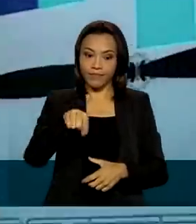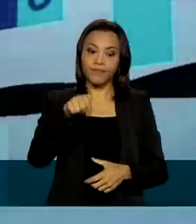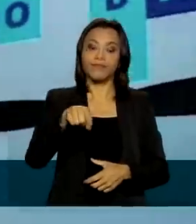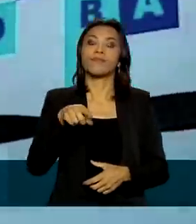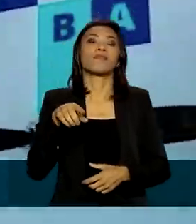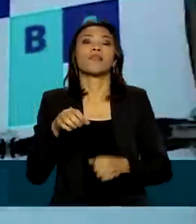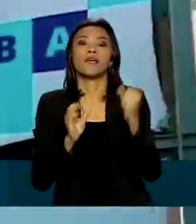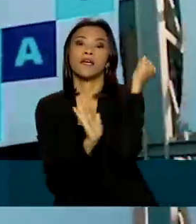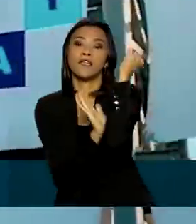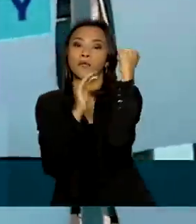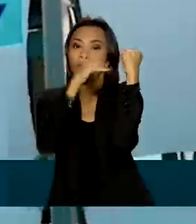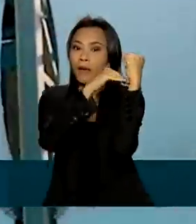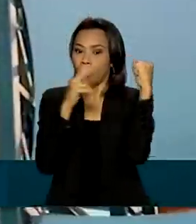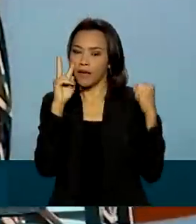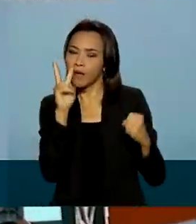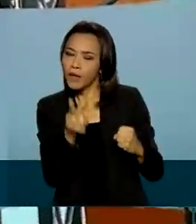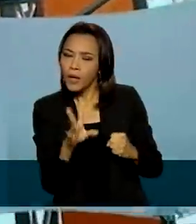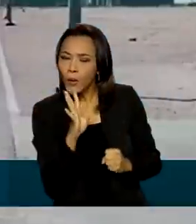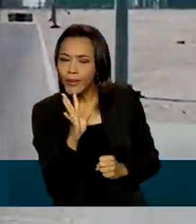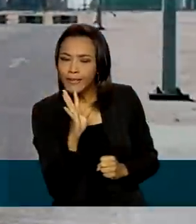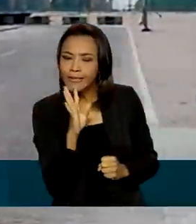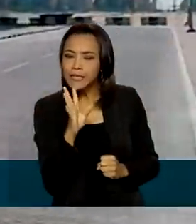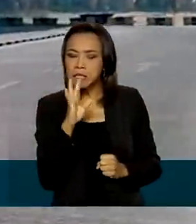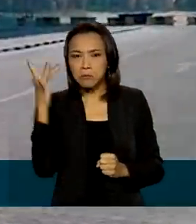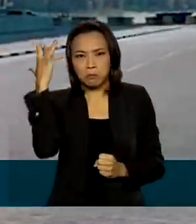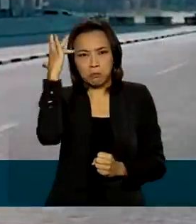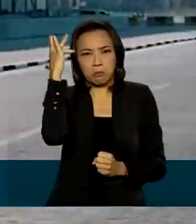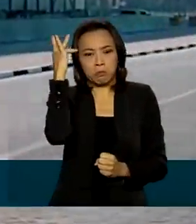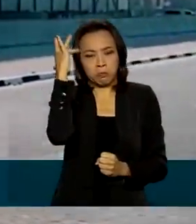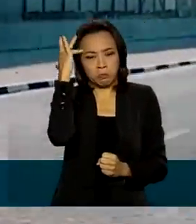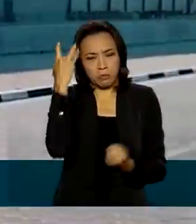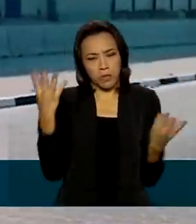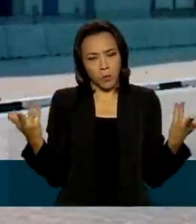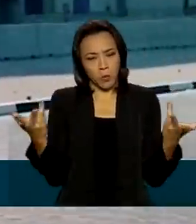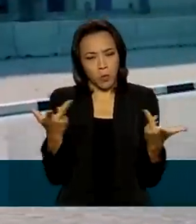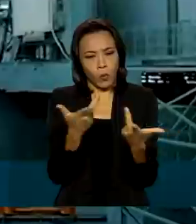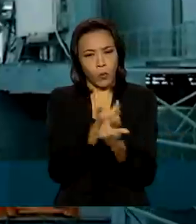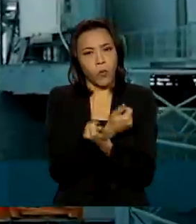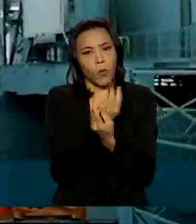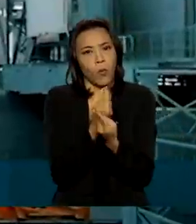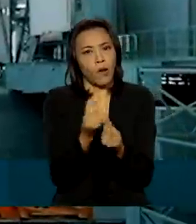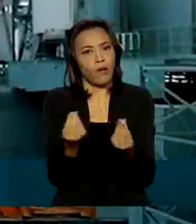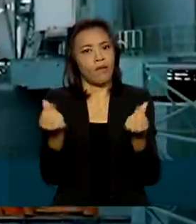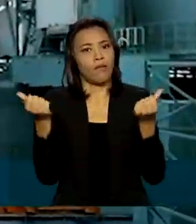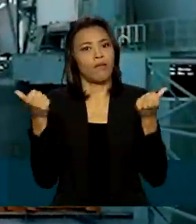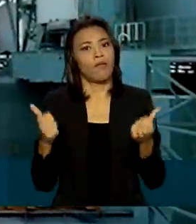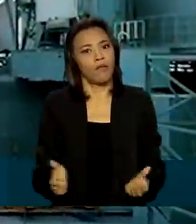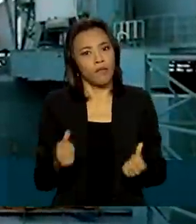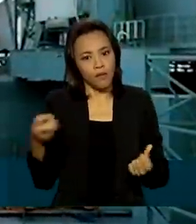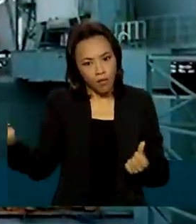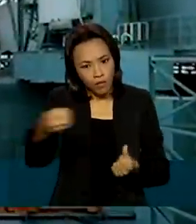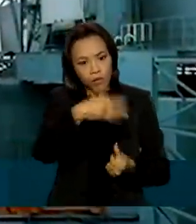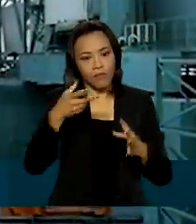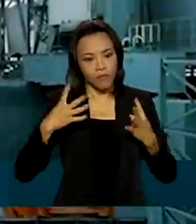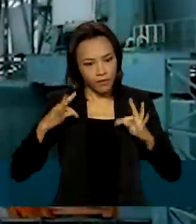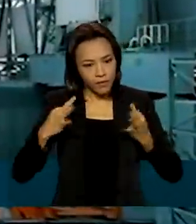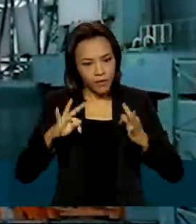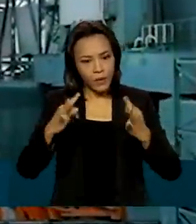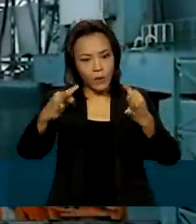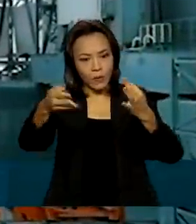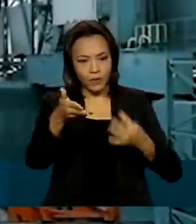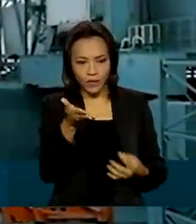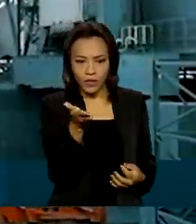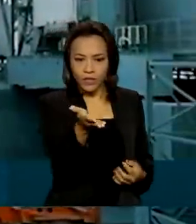operação super automática, super moderna, que traz muita eficiência. Estamos aqui numa tecnologia nova, BoxBay.